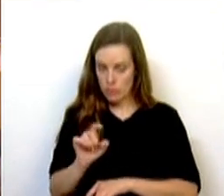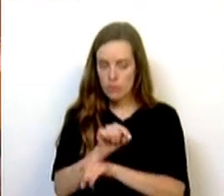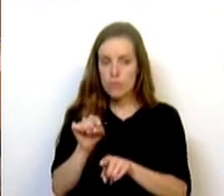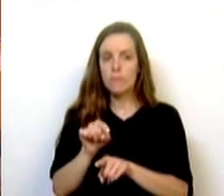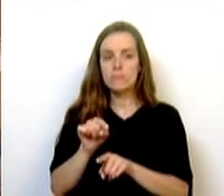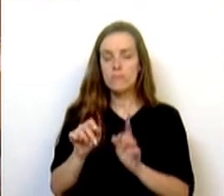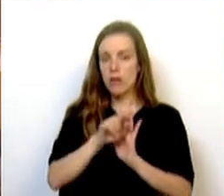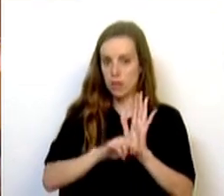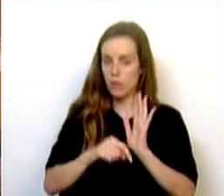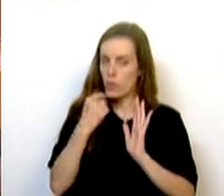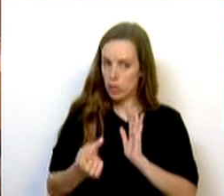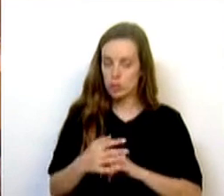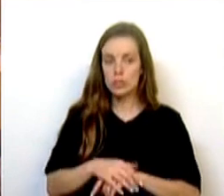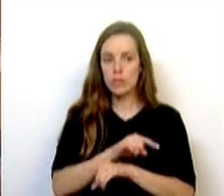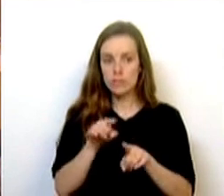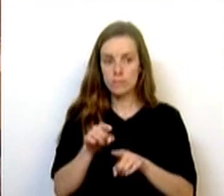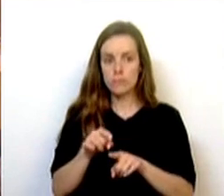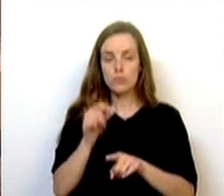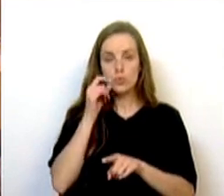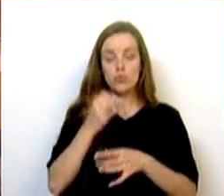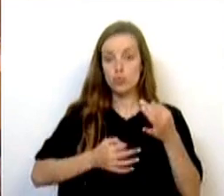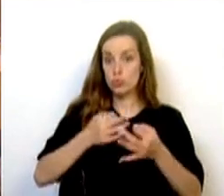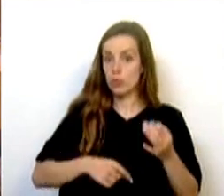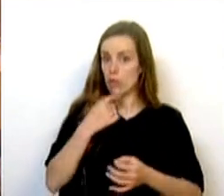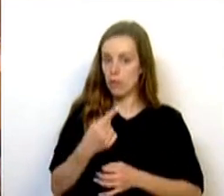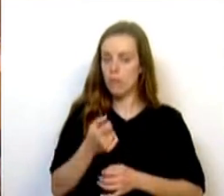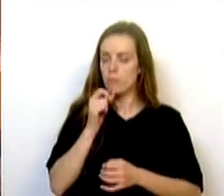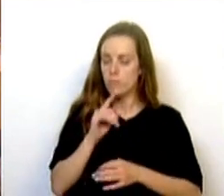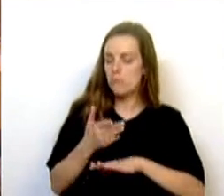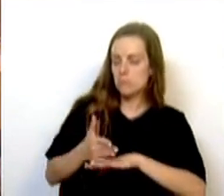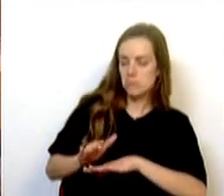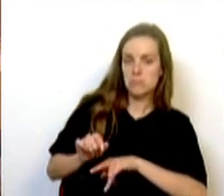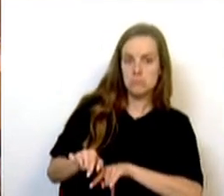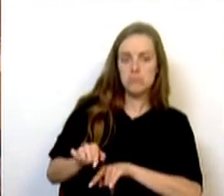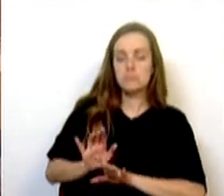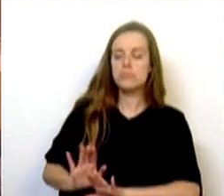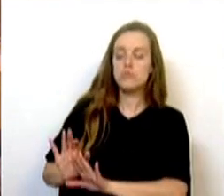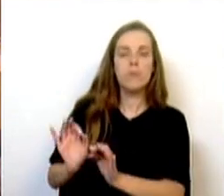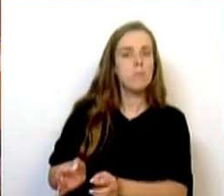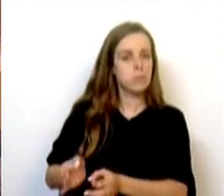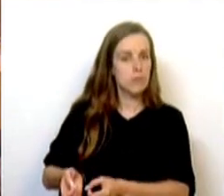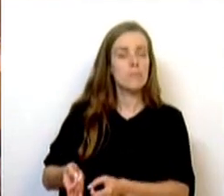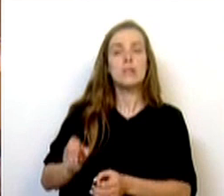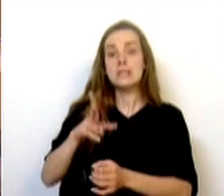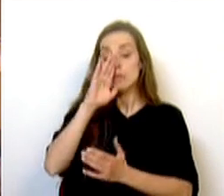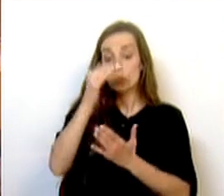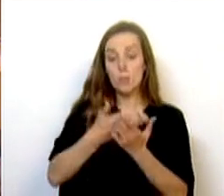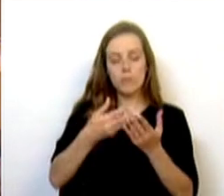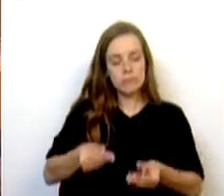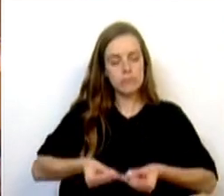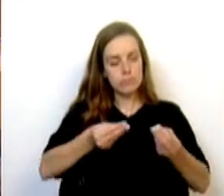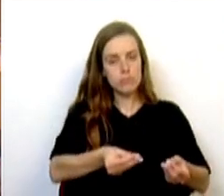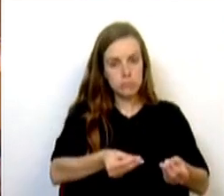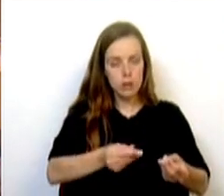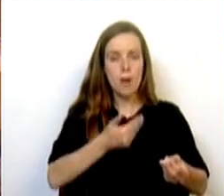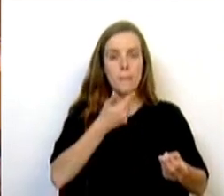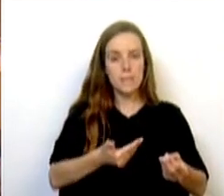casos especiais, o Ministro da Justiça pode dispensar o requerimento fundamentado do interessado a apresentação de qualquer documento que deva instruir o